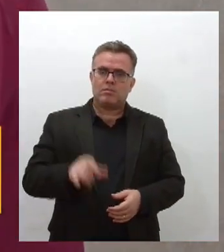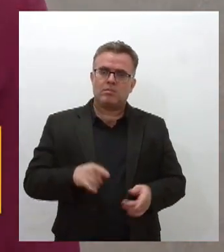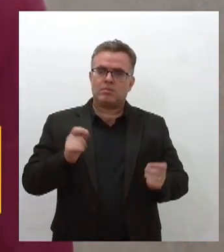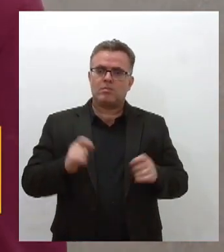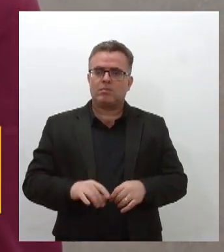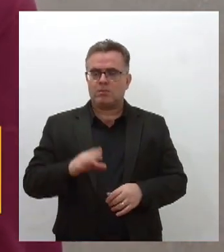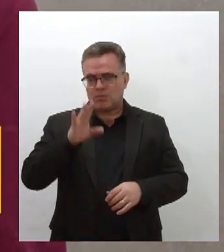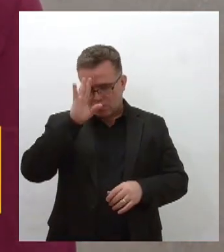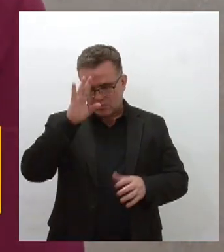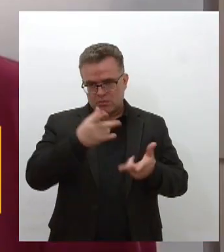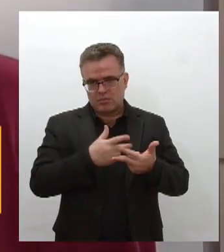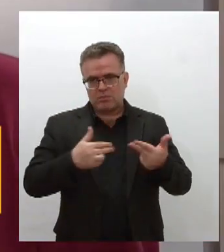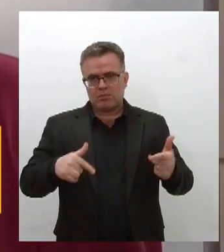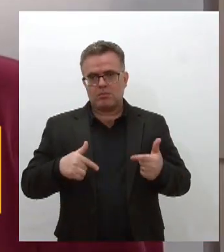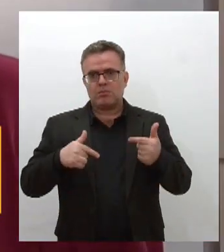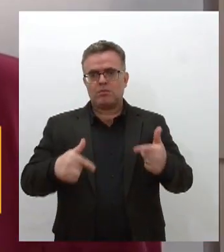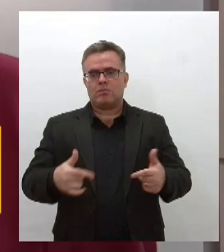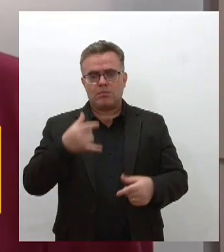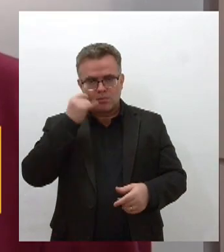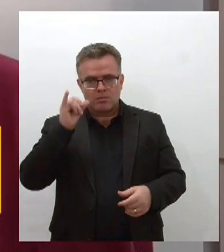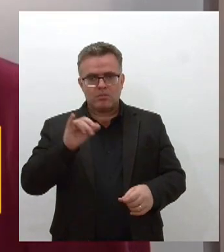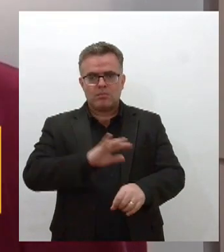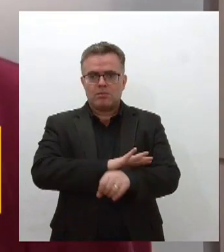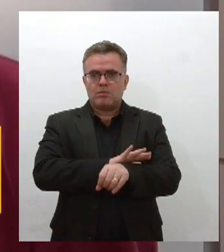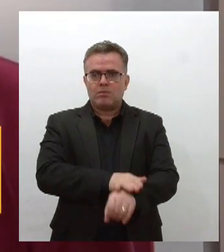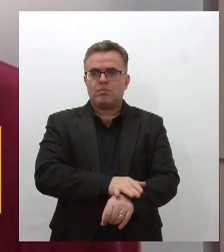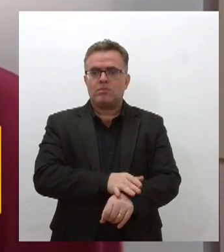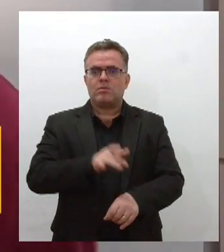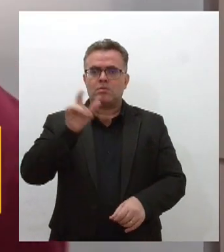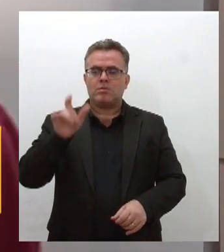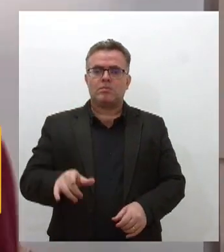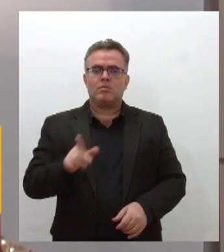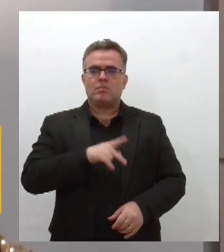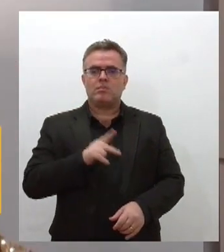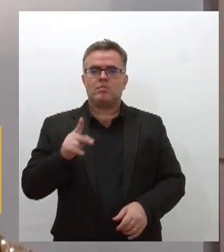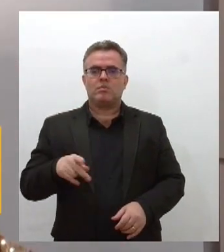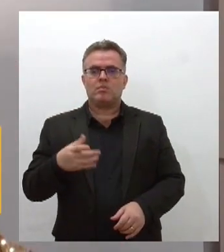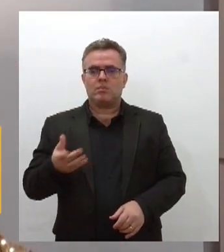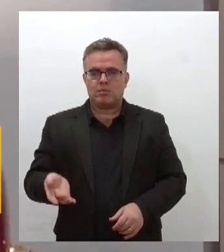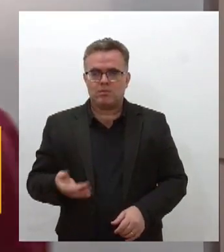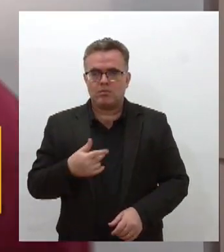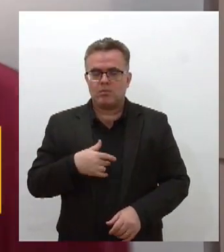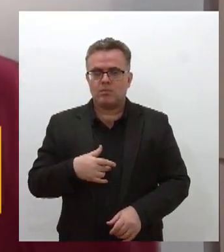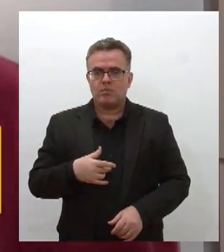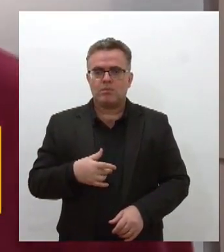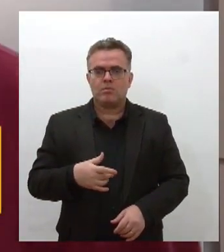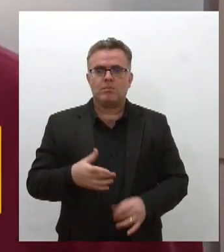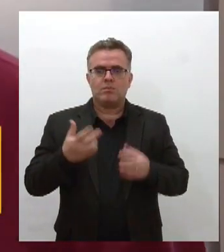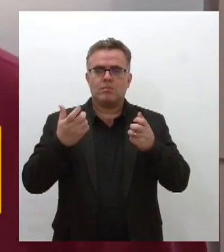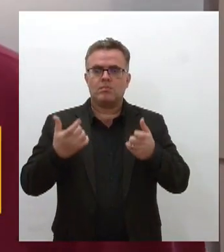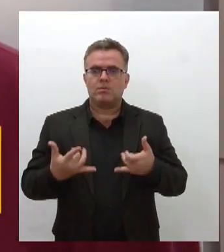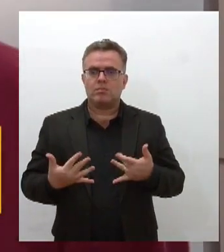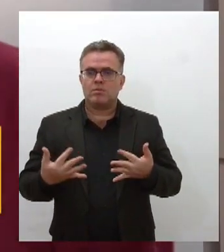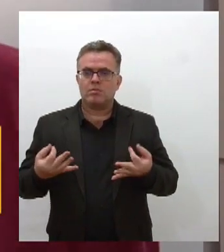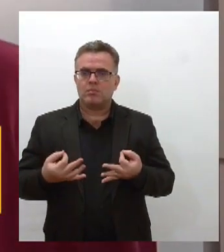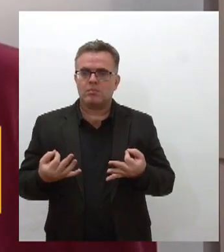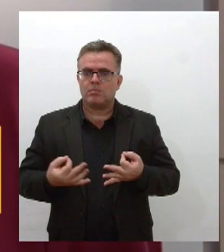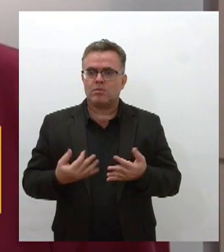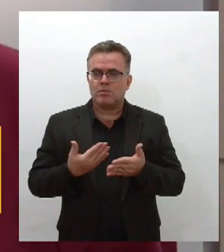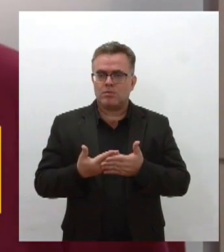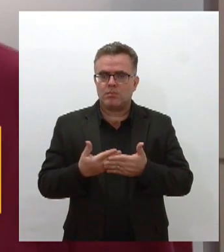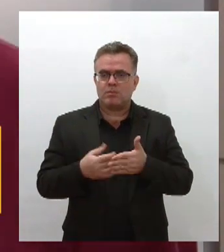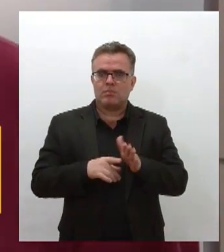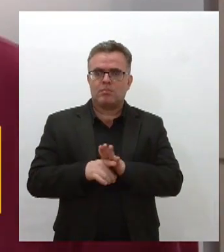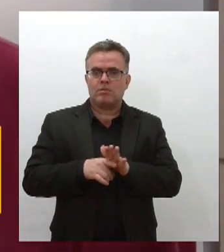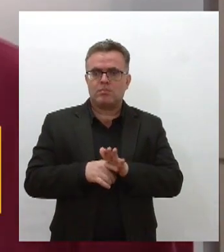questões de combate ao racismo O professor Petrônio Domingues tem uma enorme contribuição nos estudos nas pesquisas